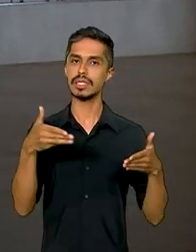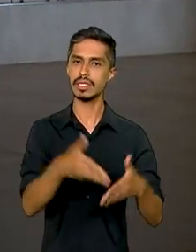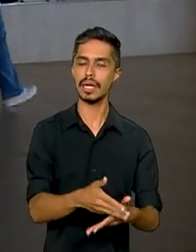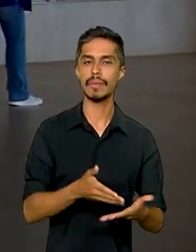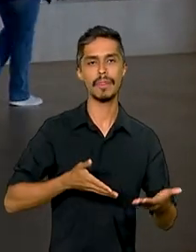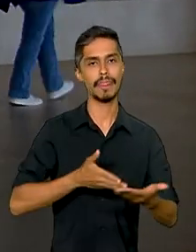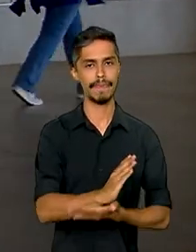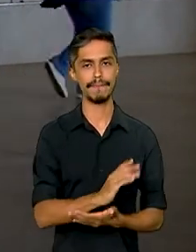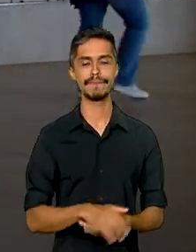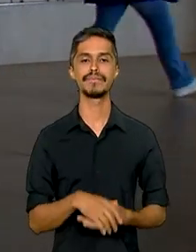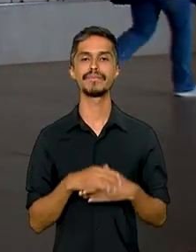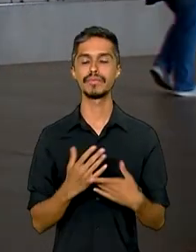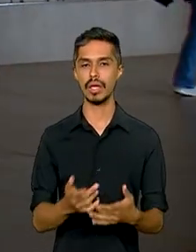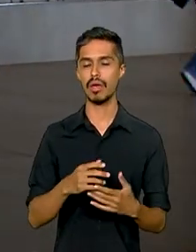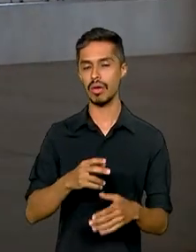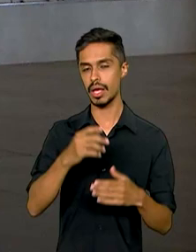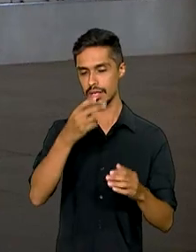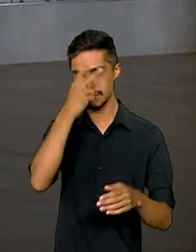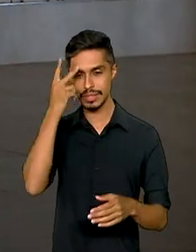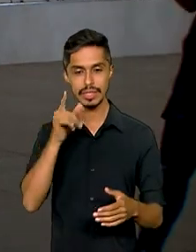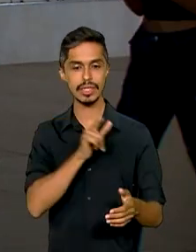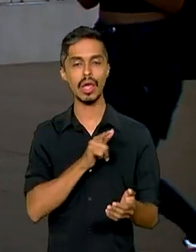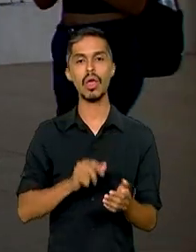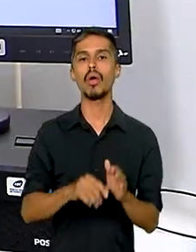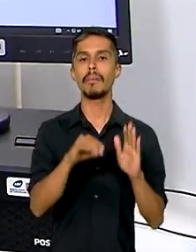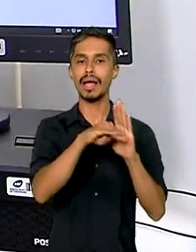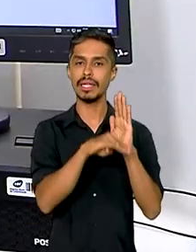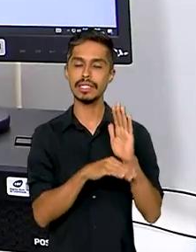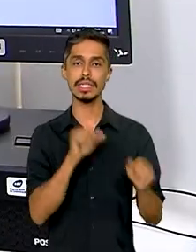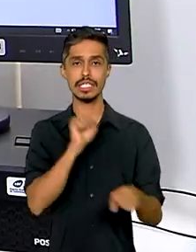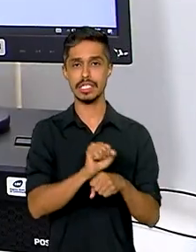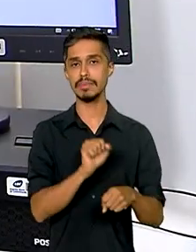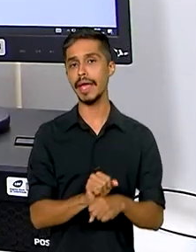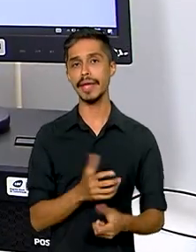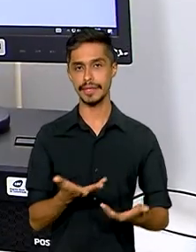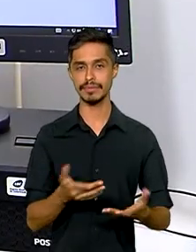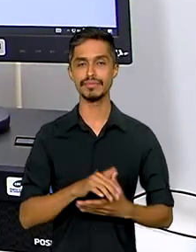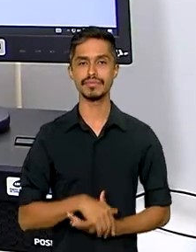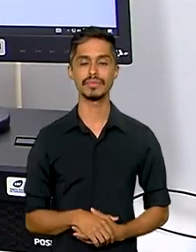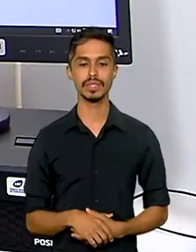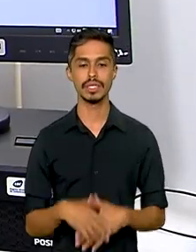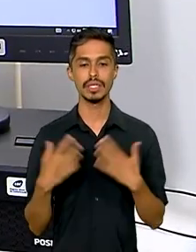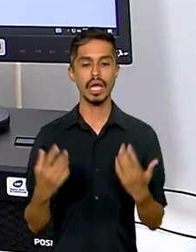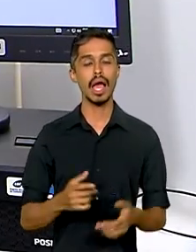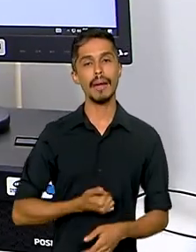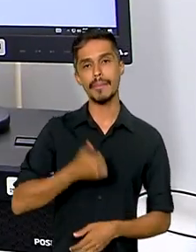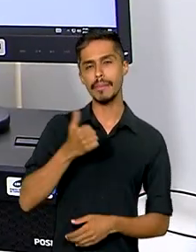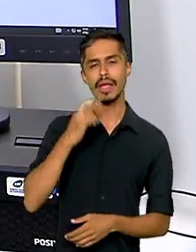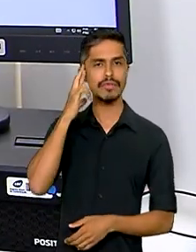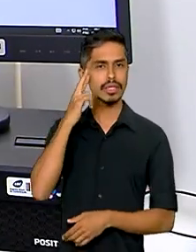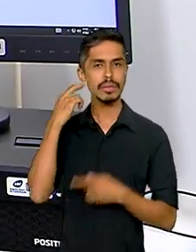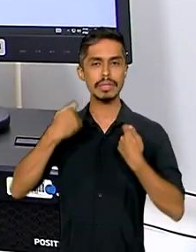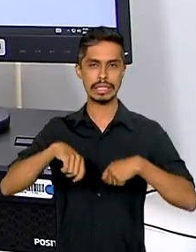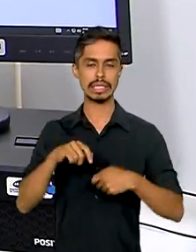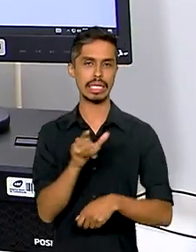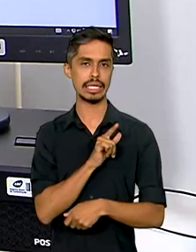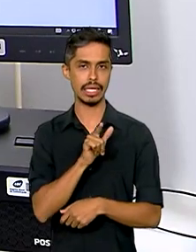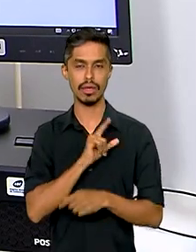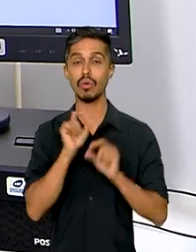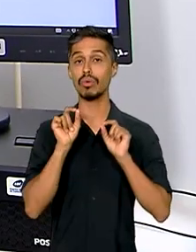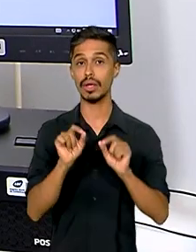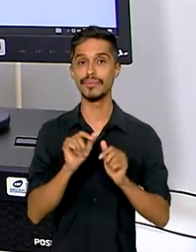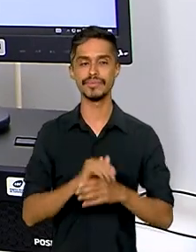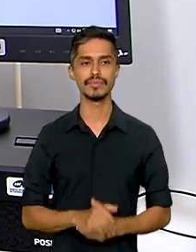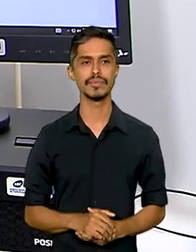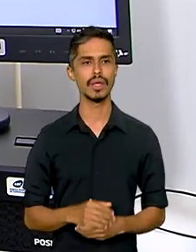aprovados ainda vão formar um cadastro reserva. No processo de inscrição, a primeira reflexão que as pessoas têm que fazer é